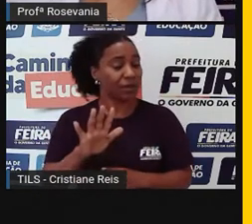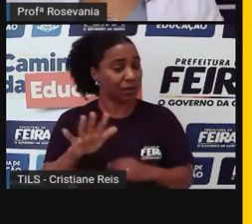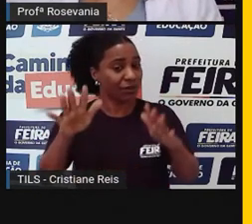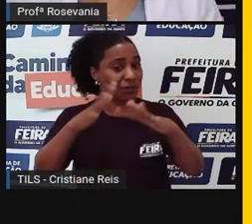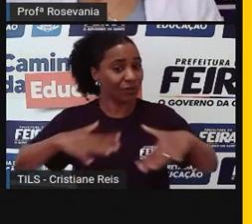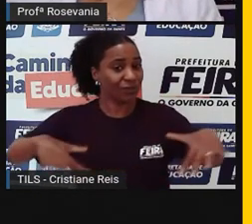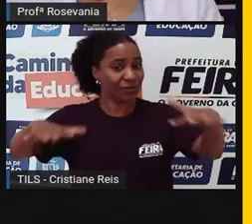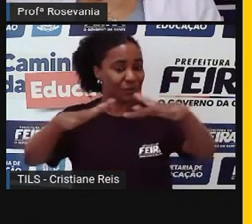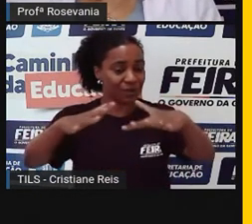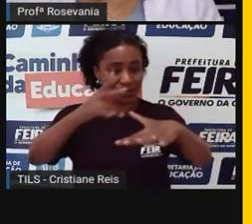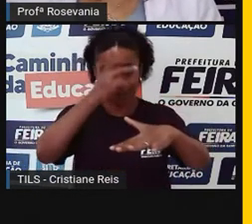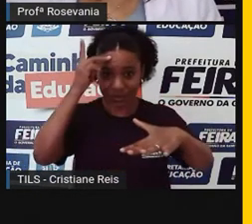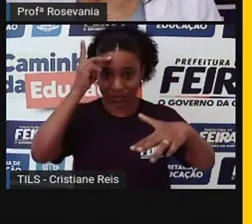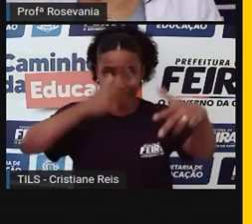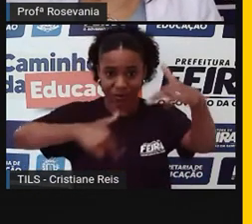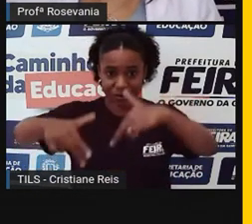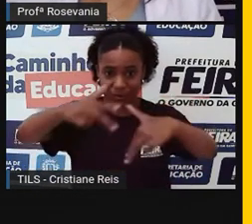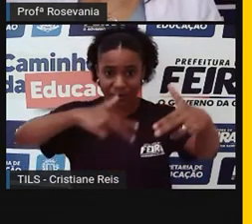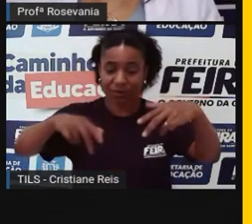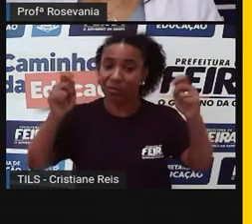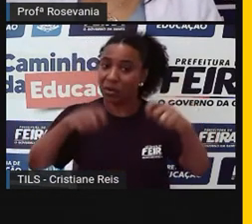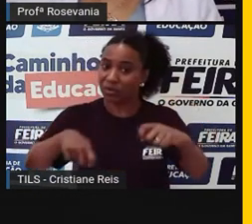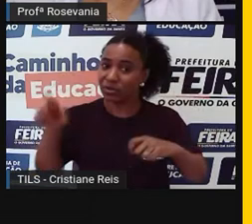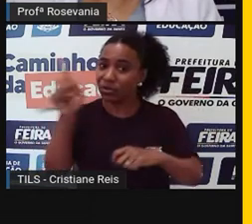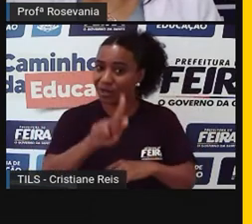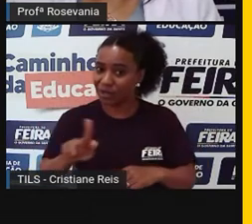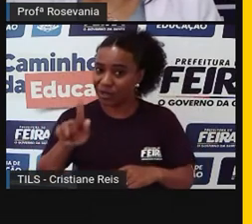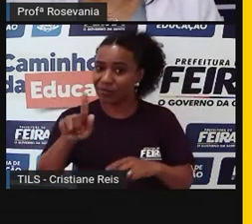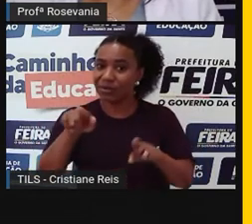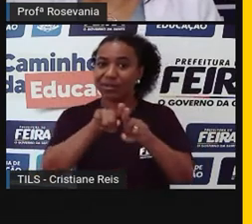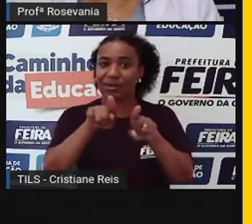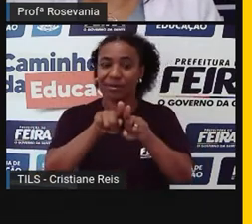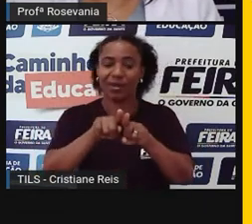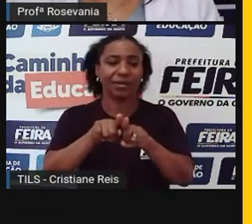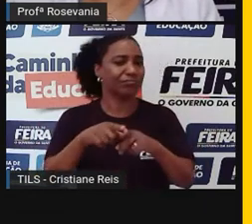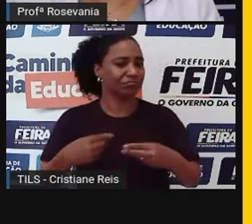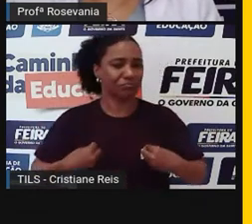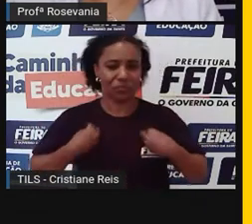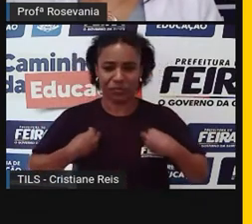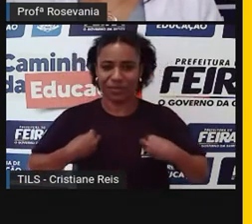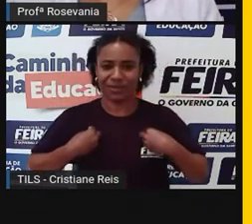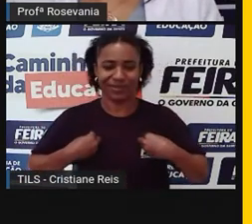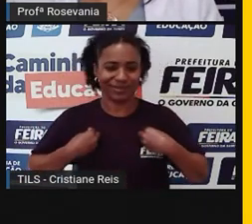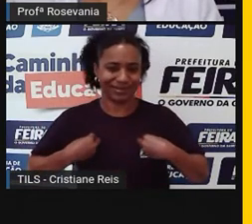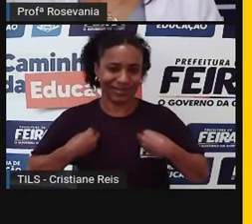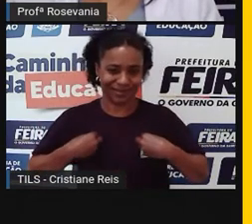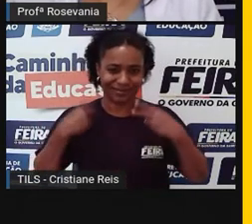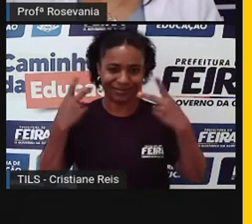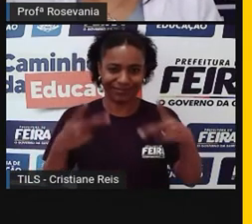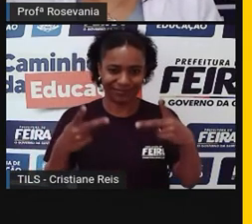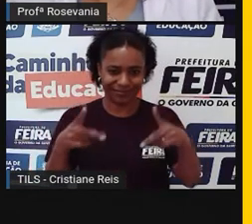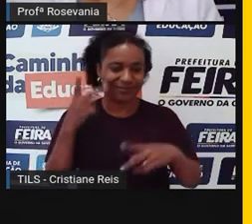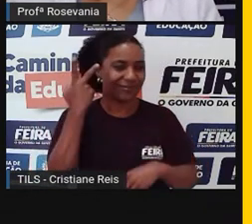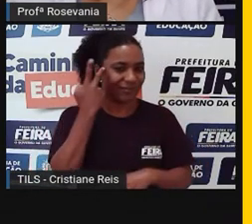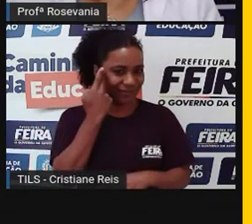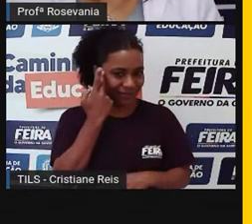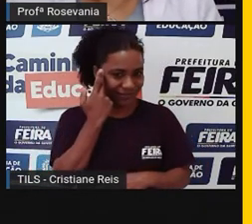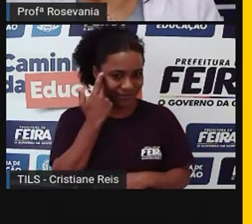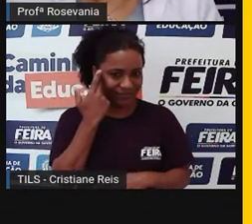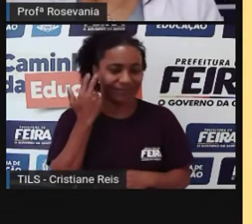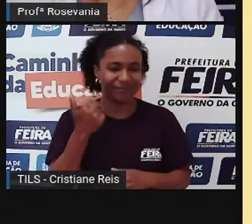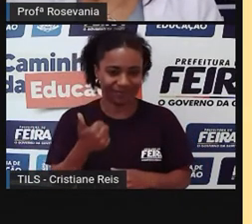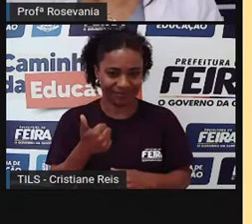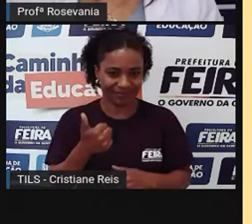geográfico e de espaço cultural, viu? Eu poderia estar aqui tudo isso aqui chamando de espaço cultural e não só necessariamente espaço